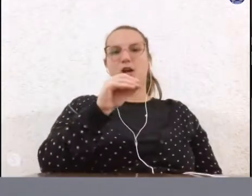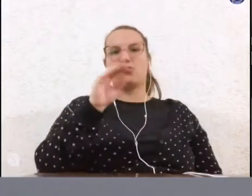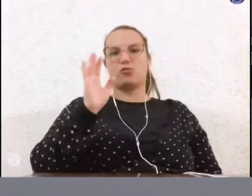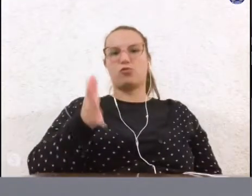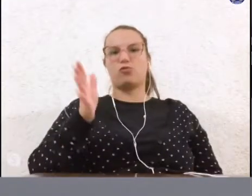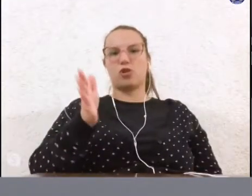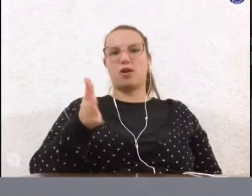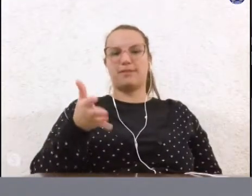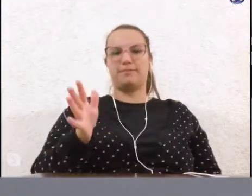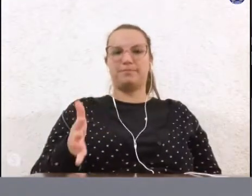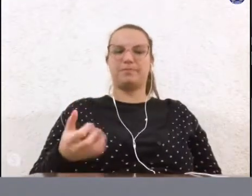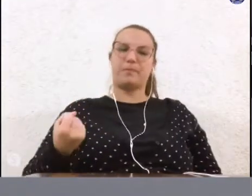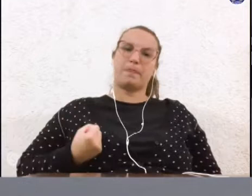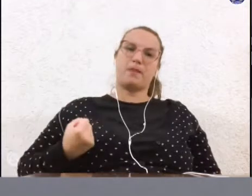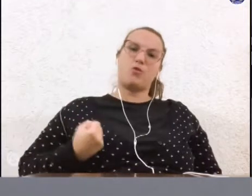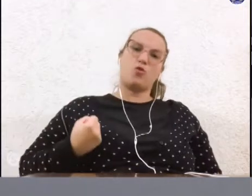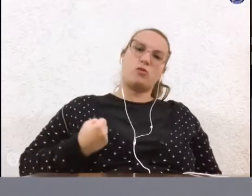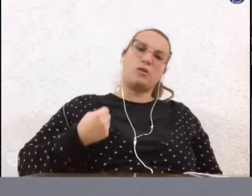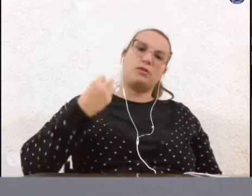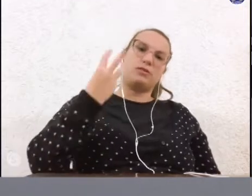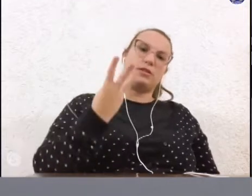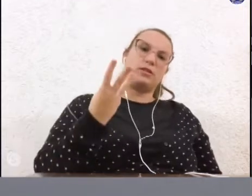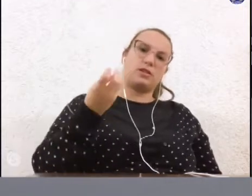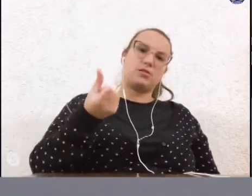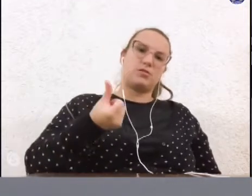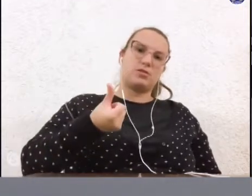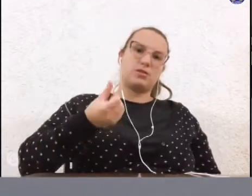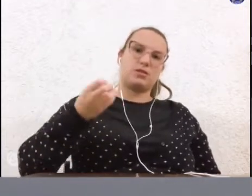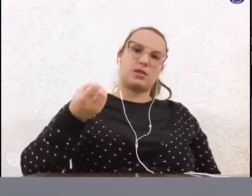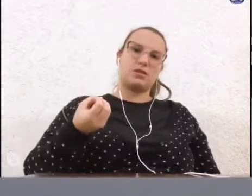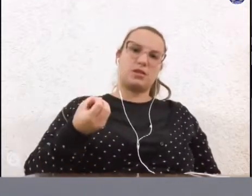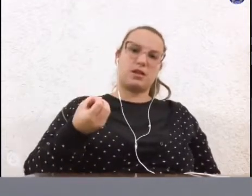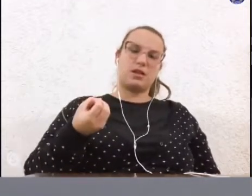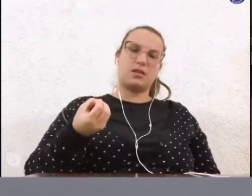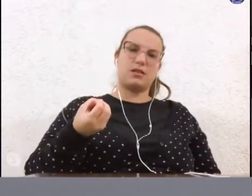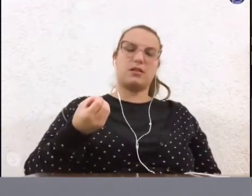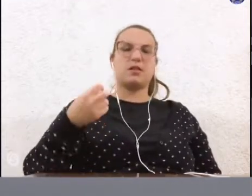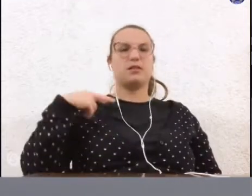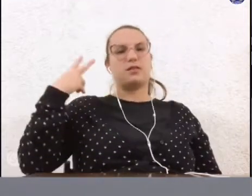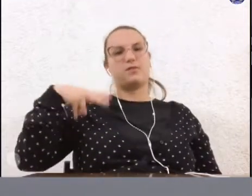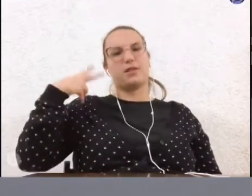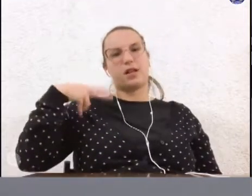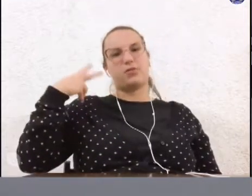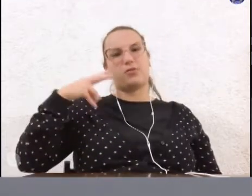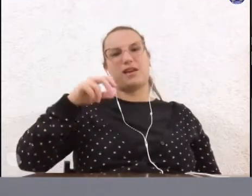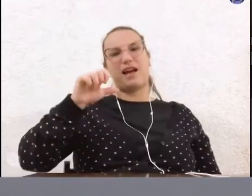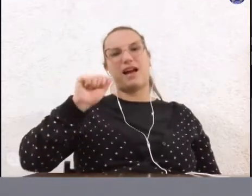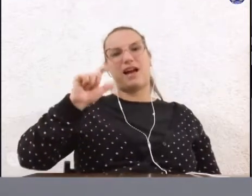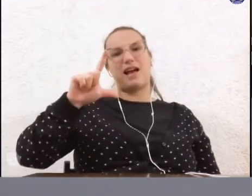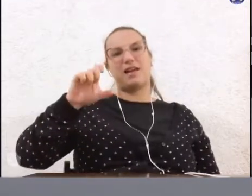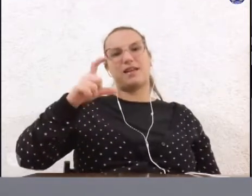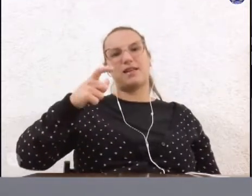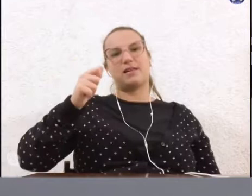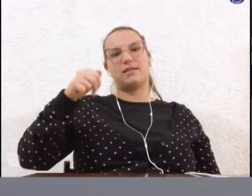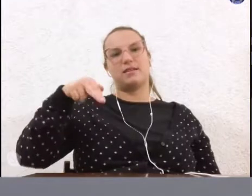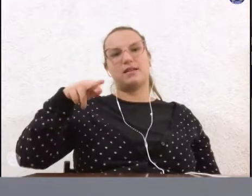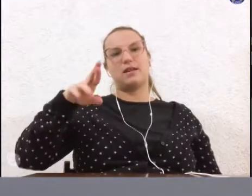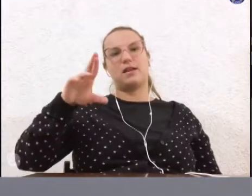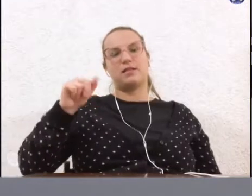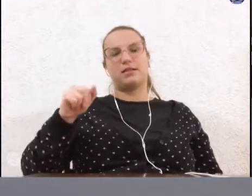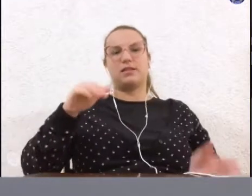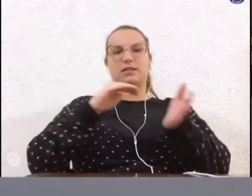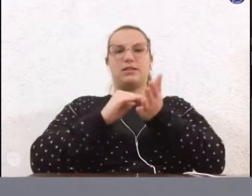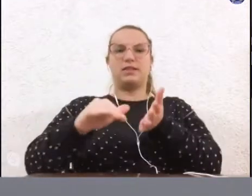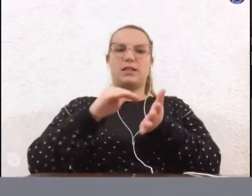Número 360, de autoria da vereadora Alessandra Luquezzi, ao secretário de